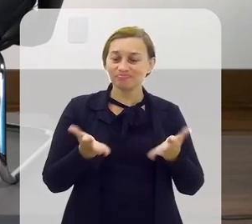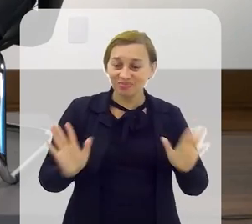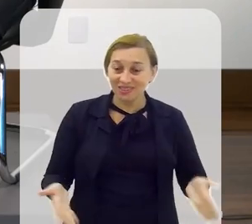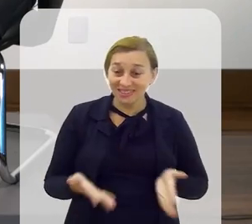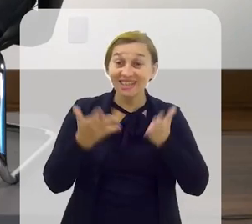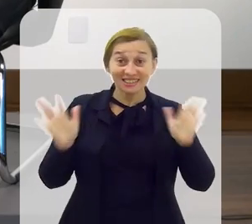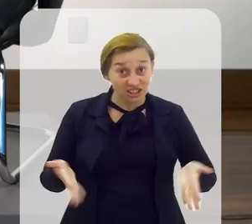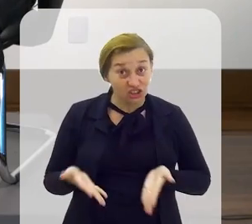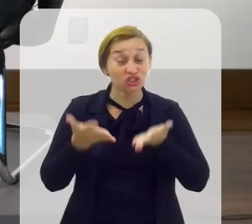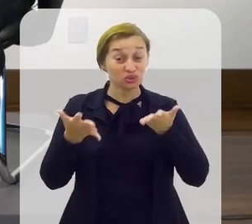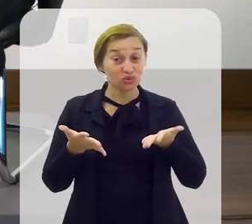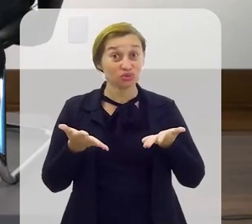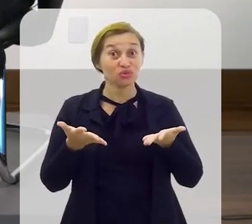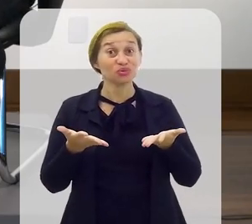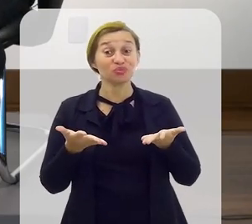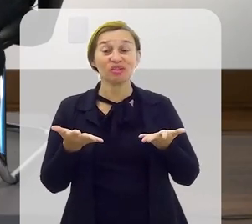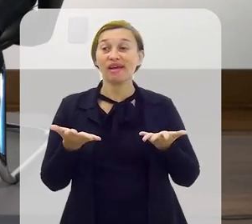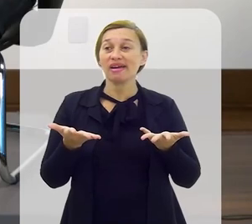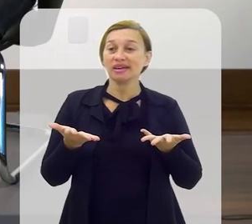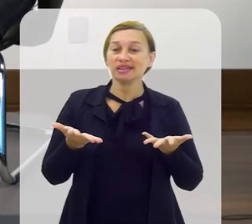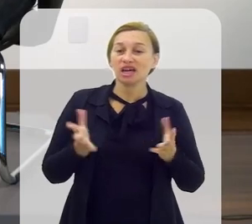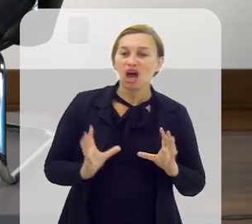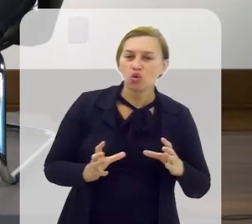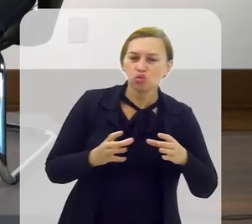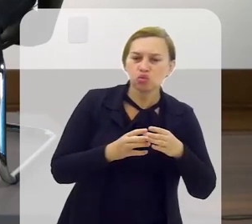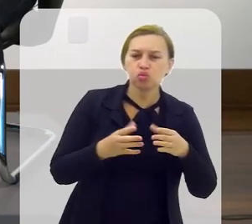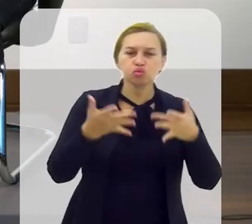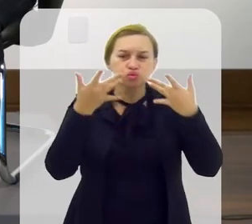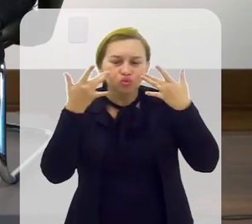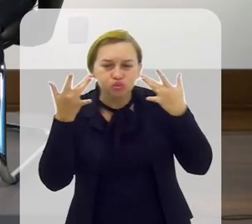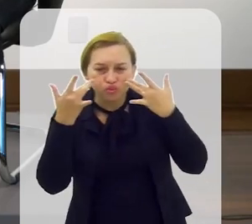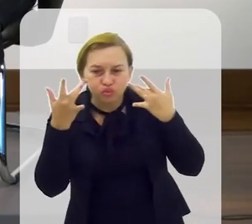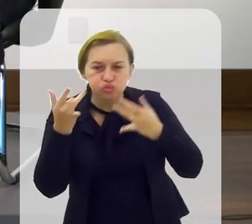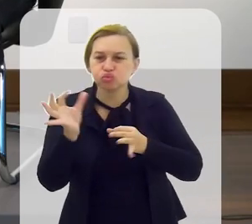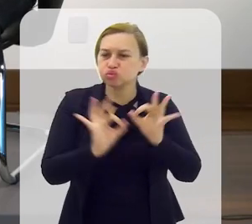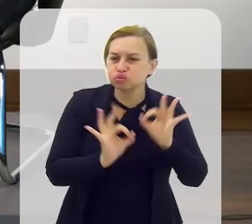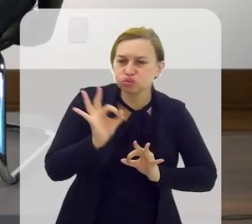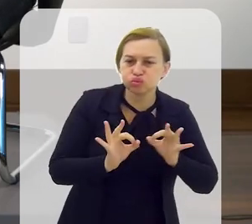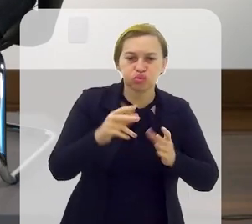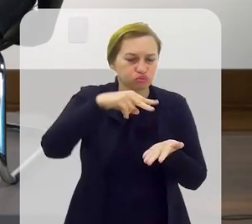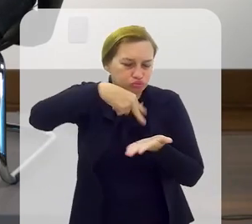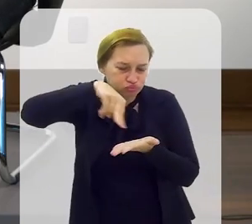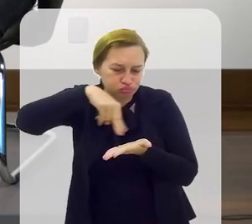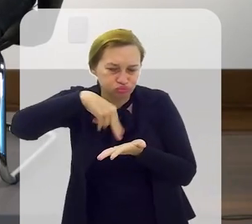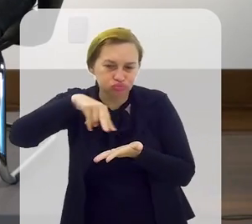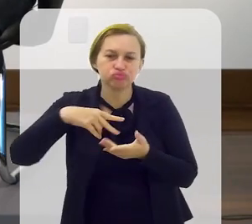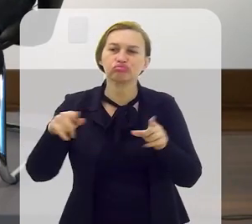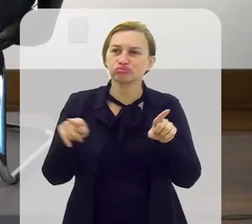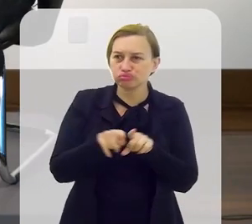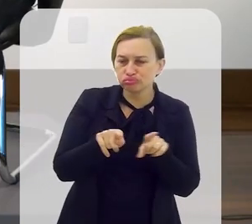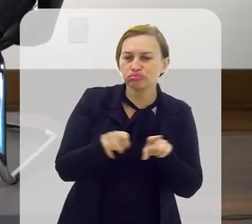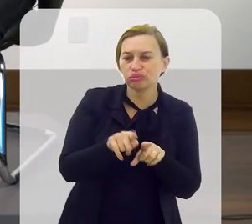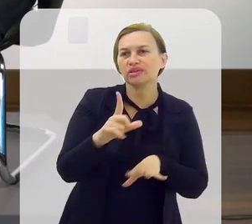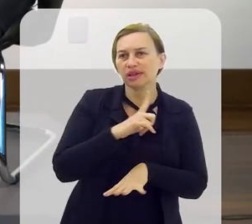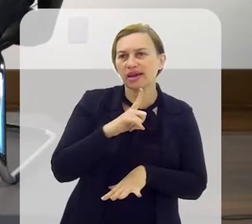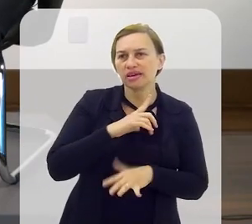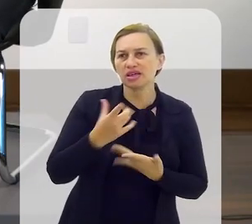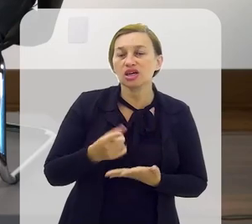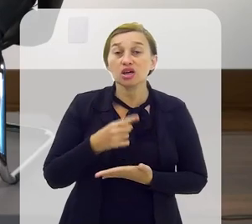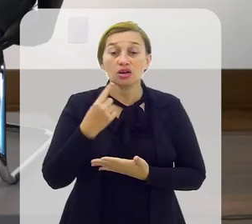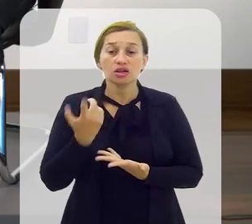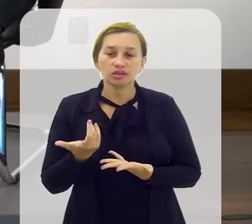Programa grande de incentivo a grupos de teatro A dança Tem também